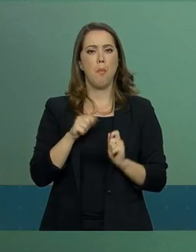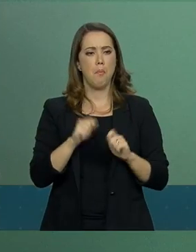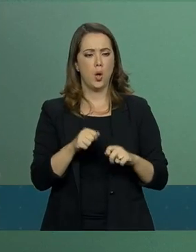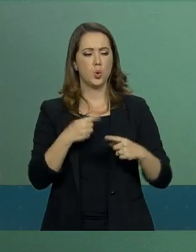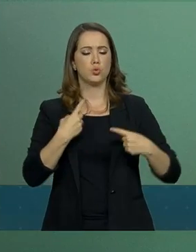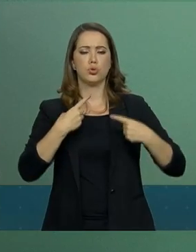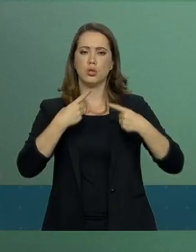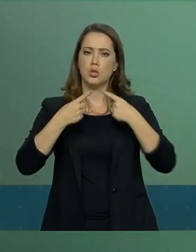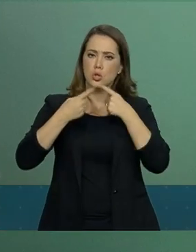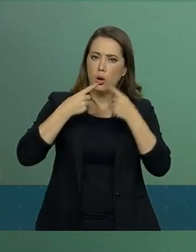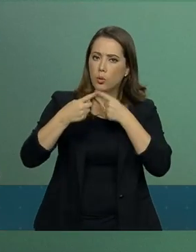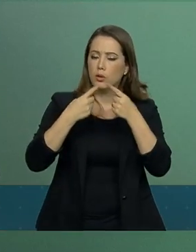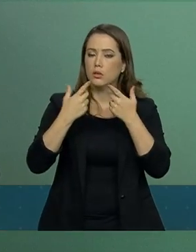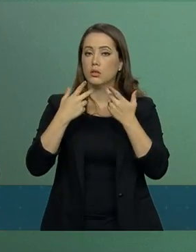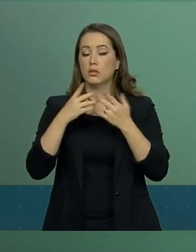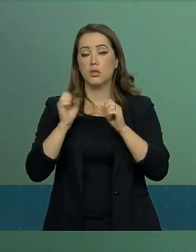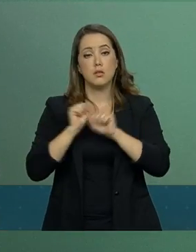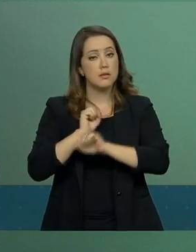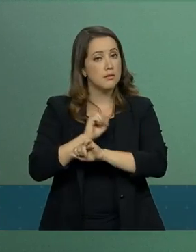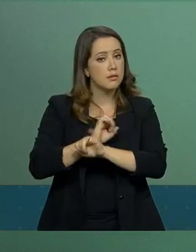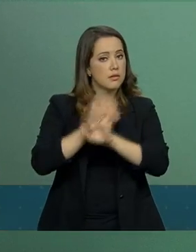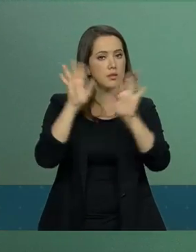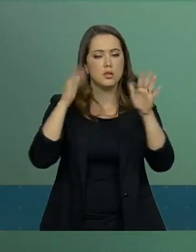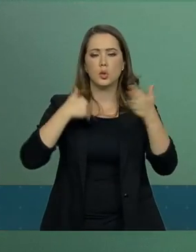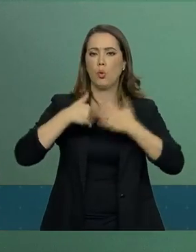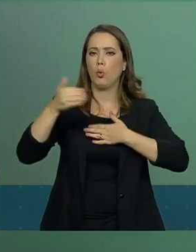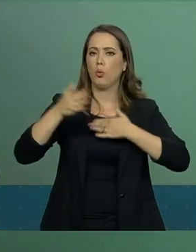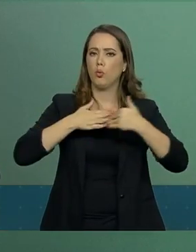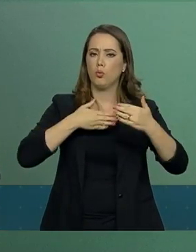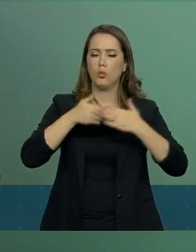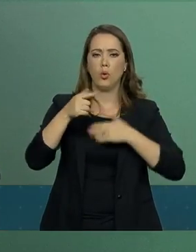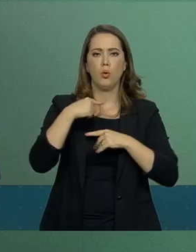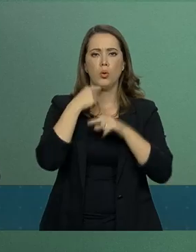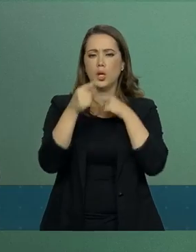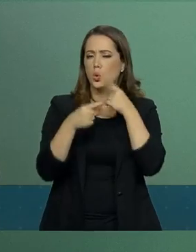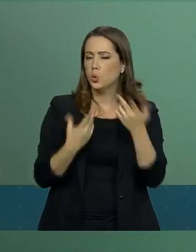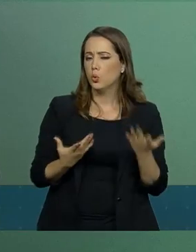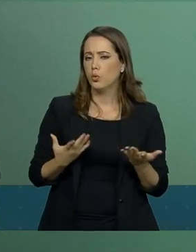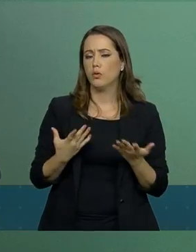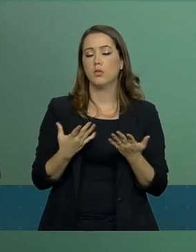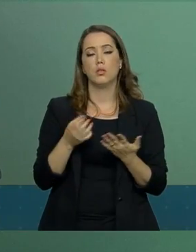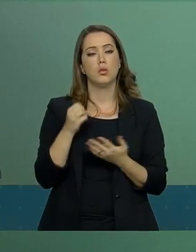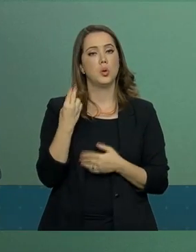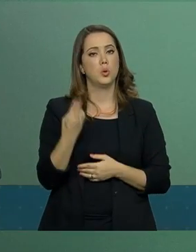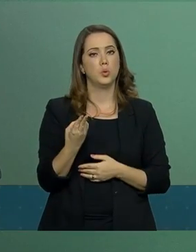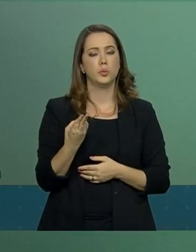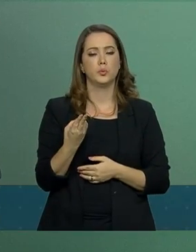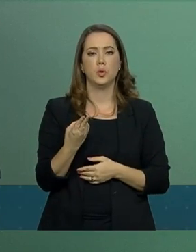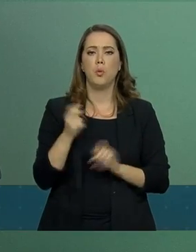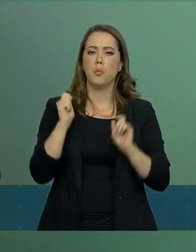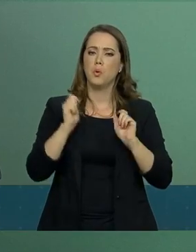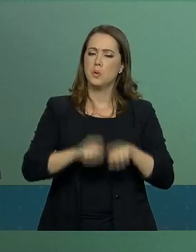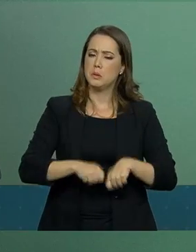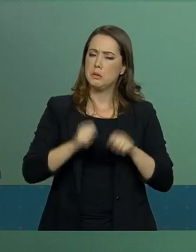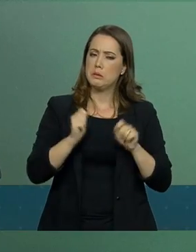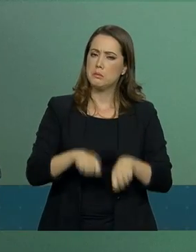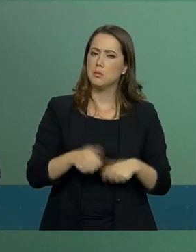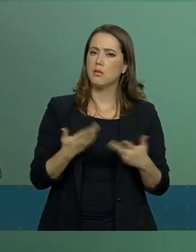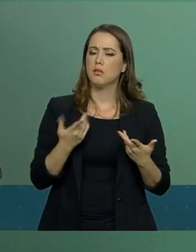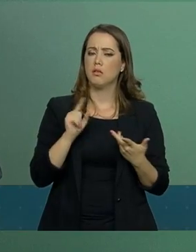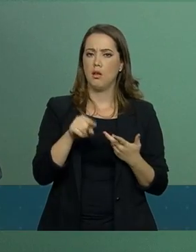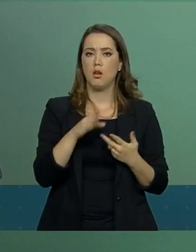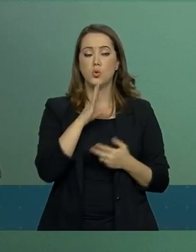dialogar e esclarecer eventuais dúvidas, eventuais possibilidades de